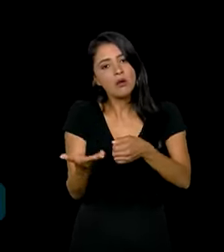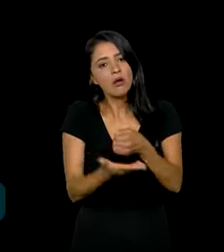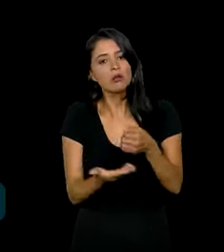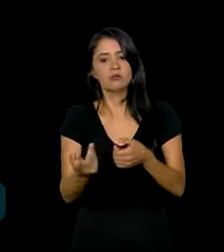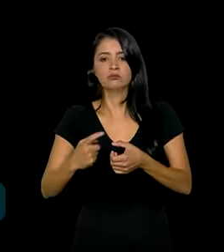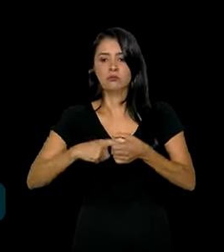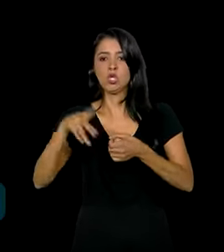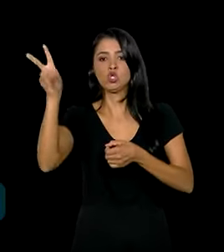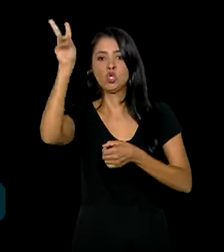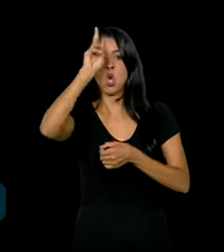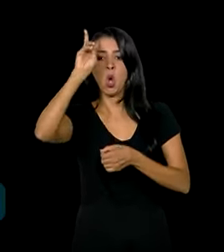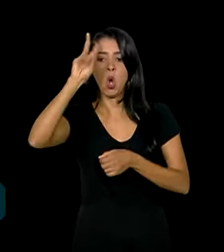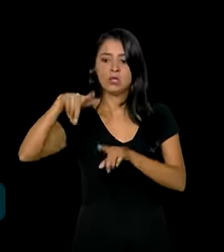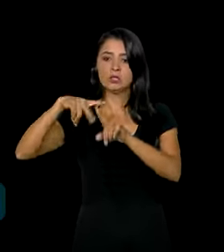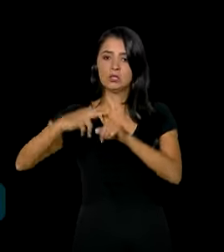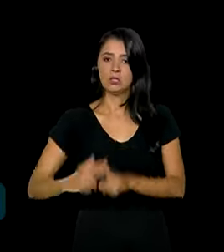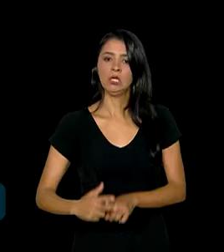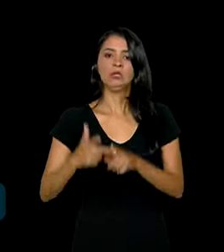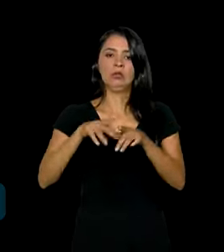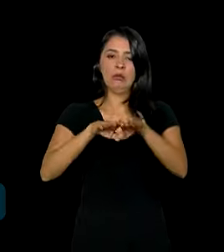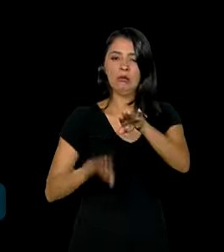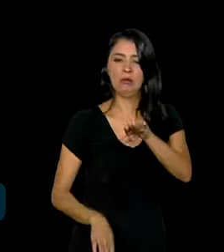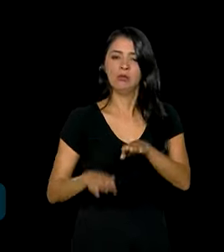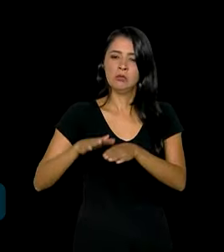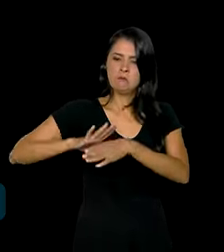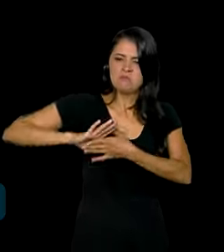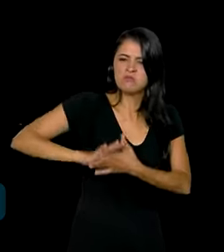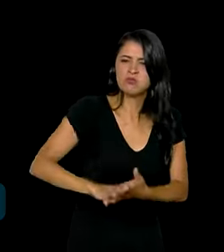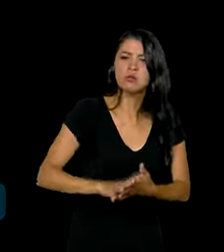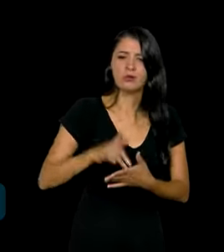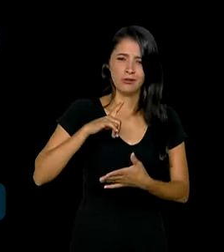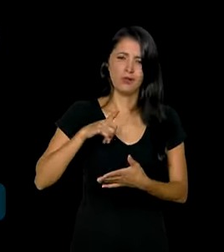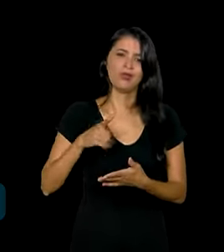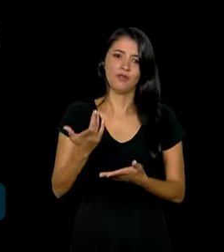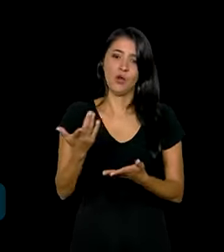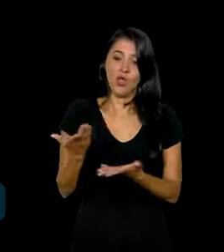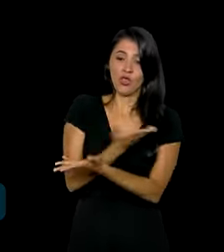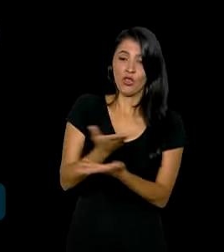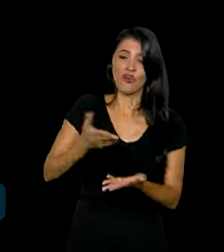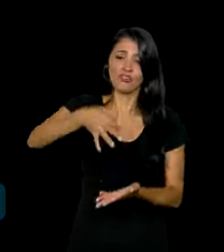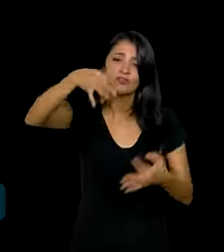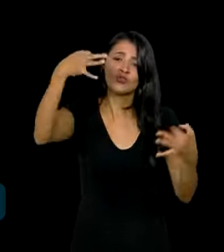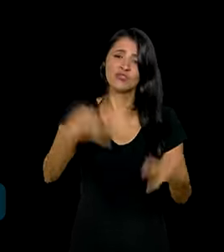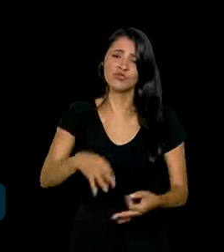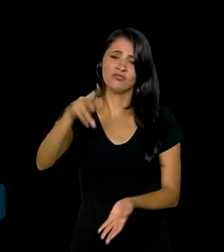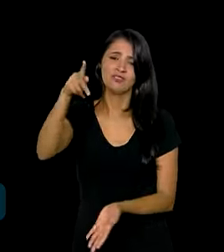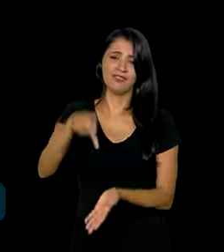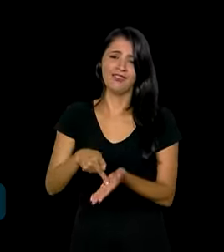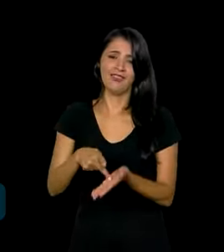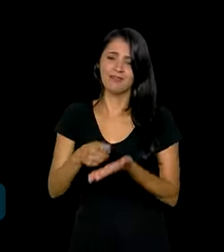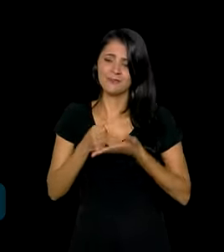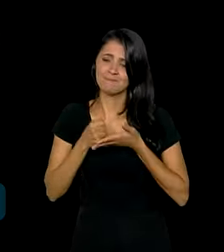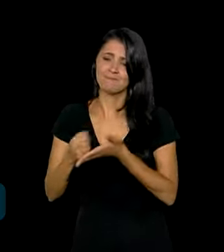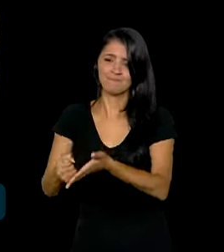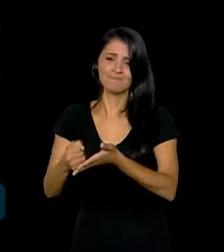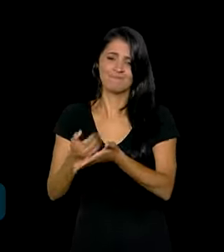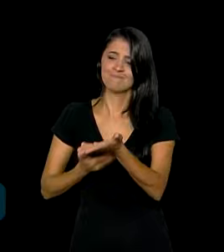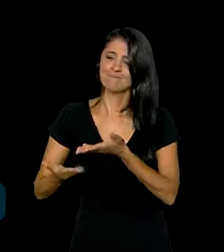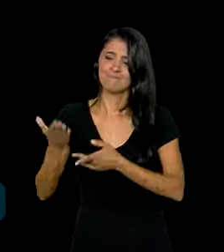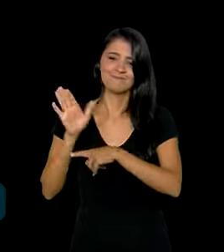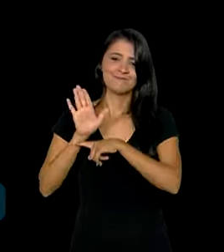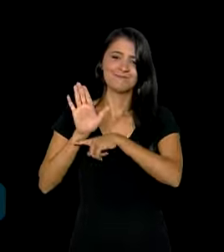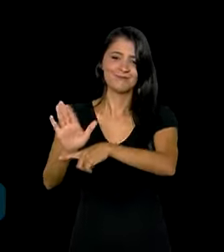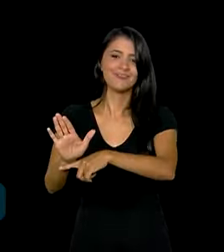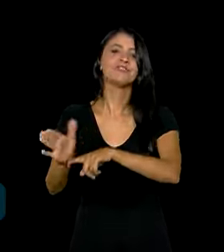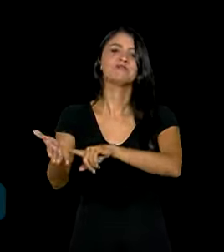histórica da desigualdade e da opressão, pela troca justa e verdadeira colaborativa, colaborando